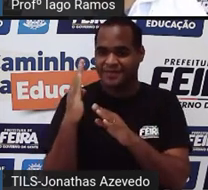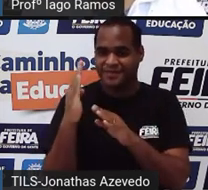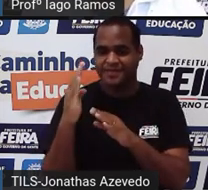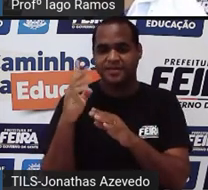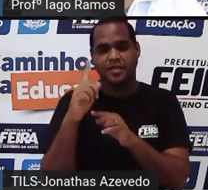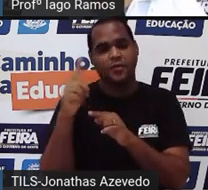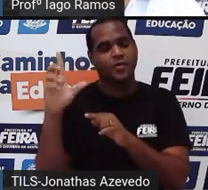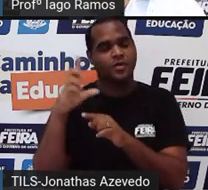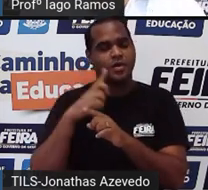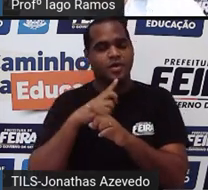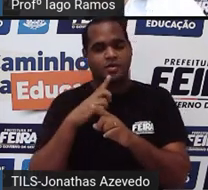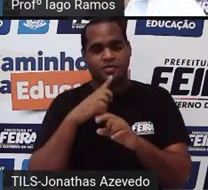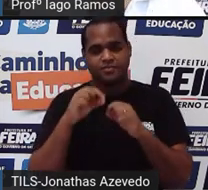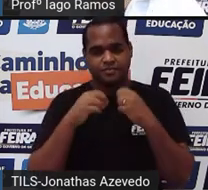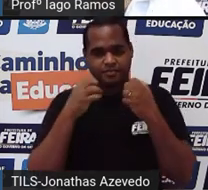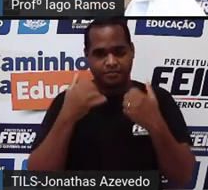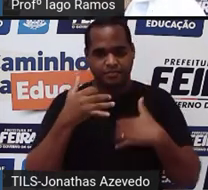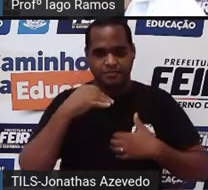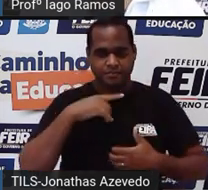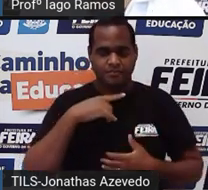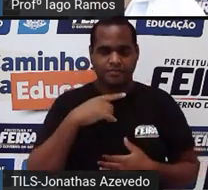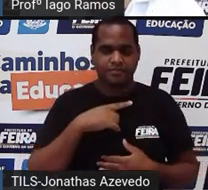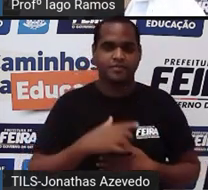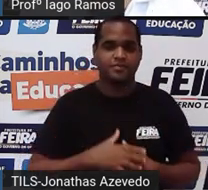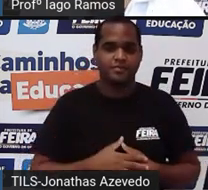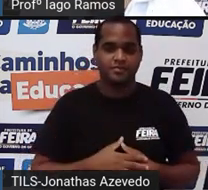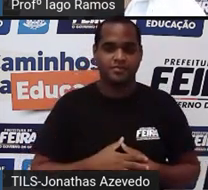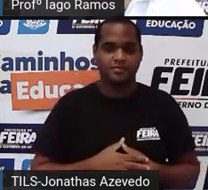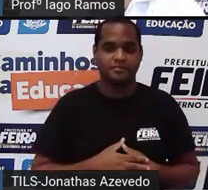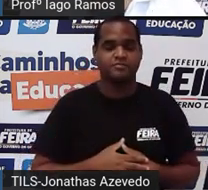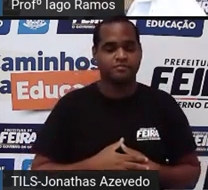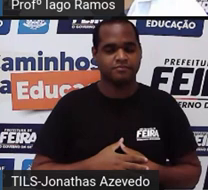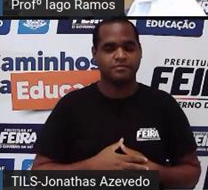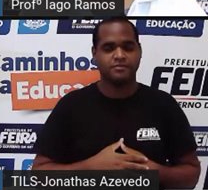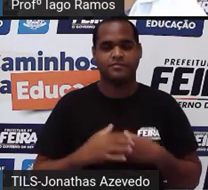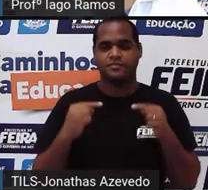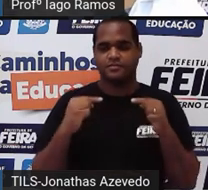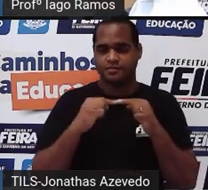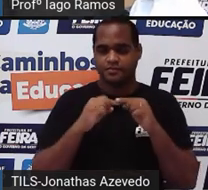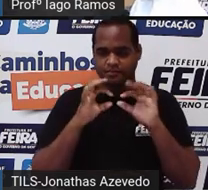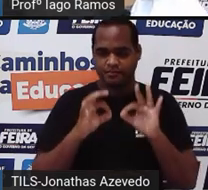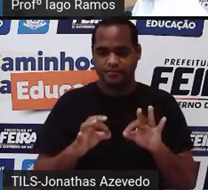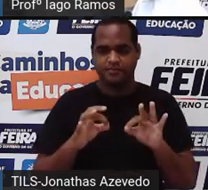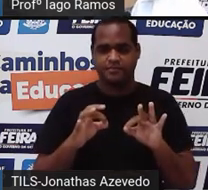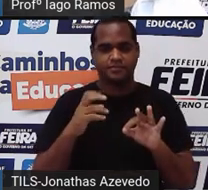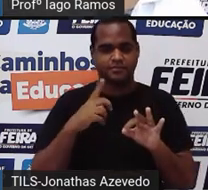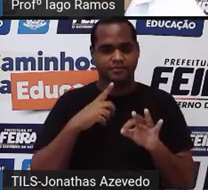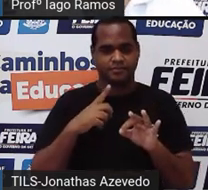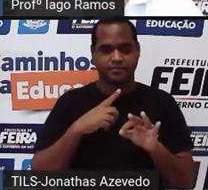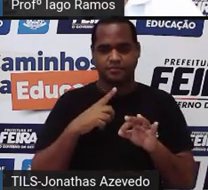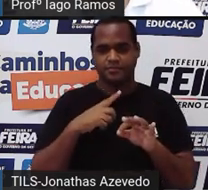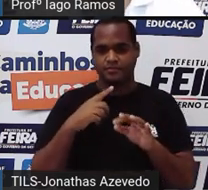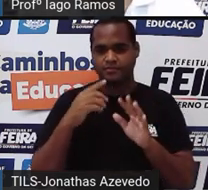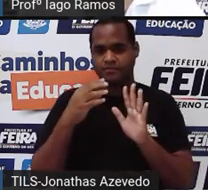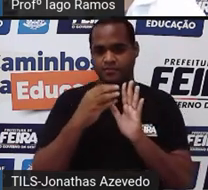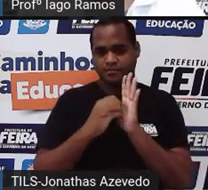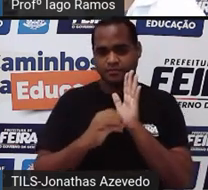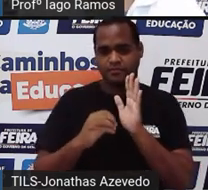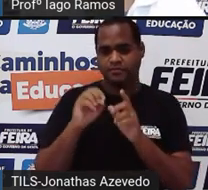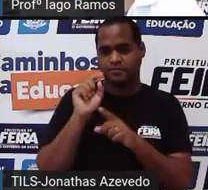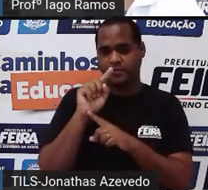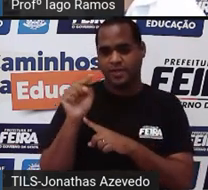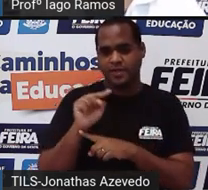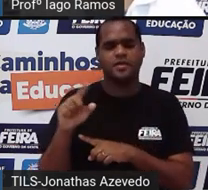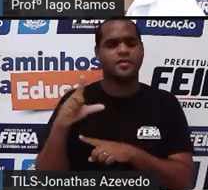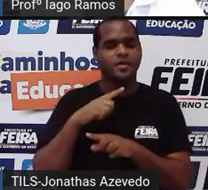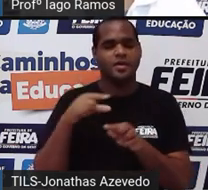do outro lado vai ser de cinco quadradinhos então esse ponto Z é reflexo do V lá em cima e o T